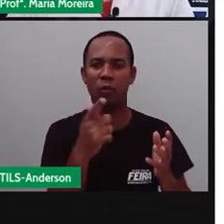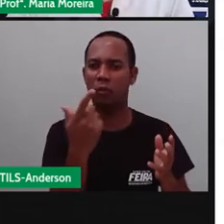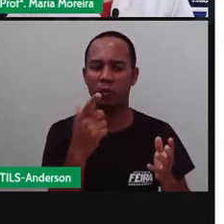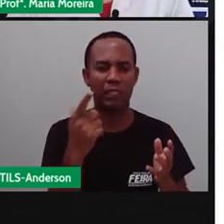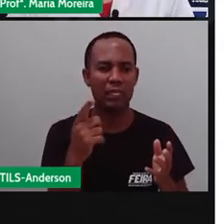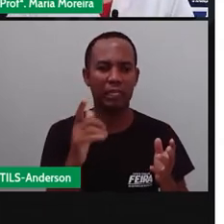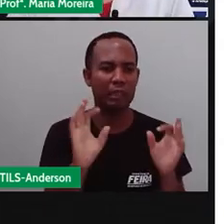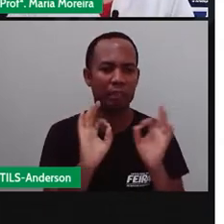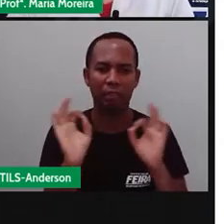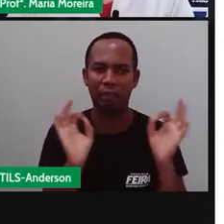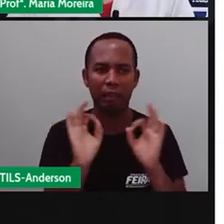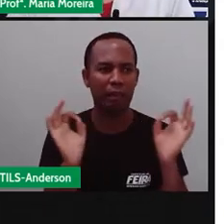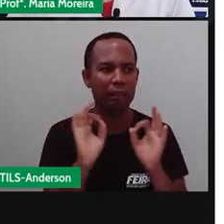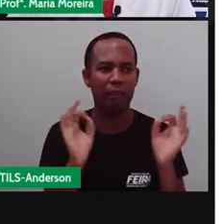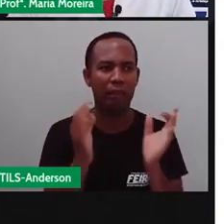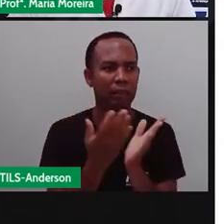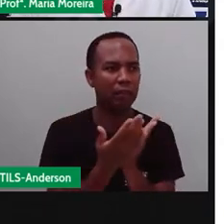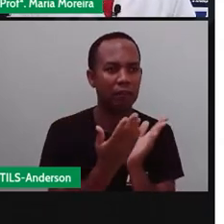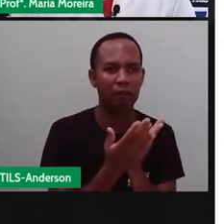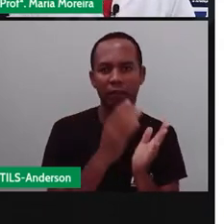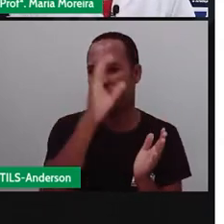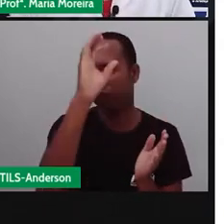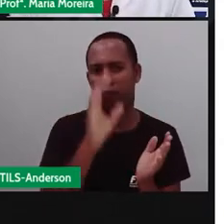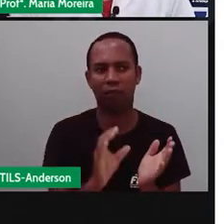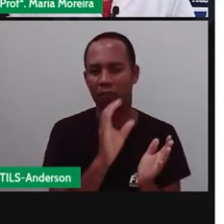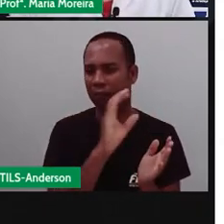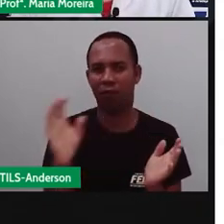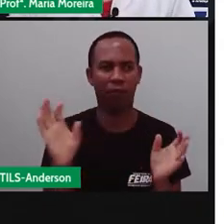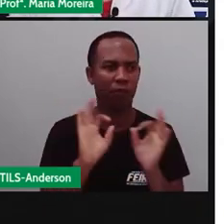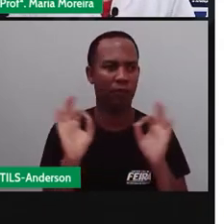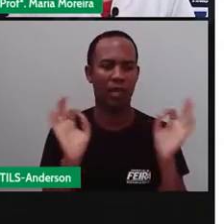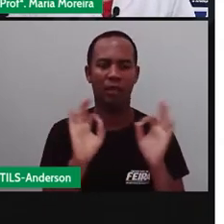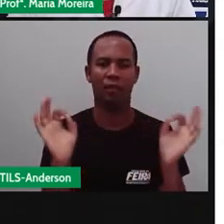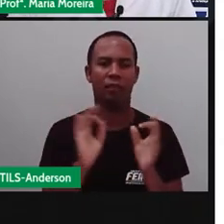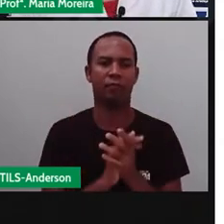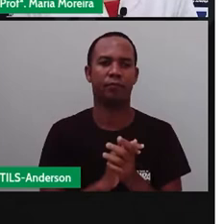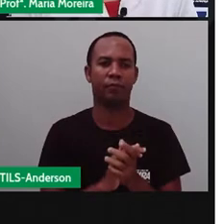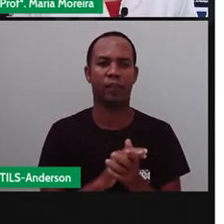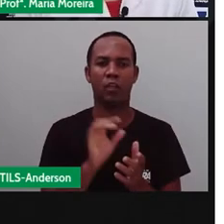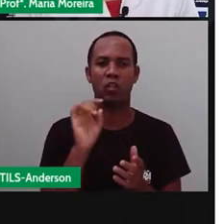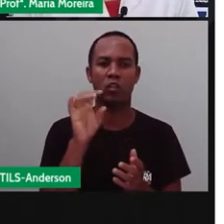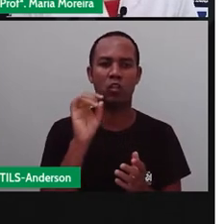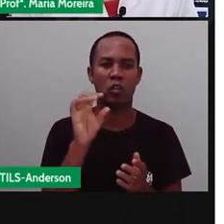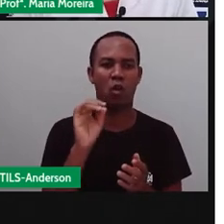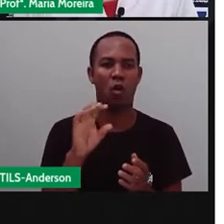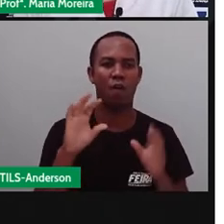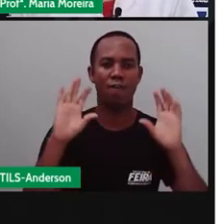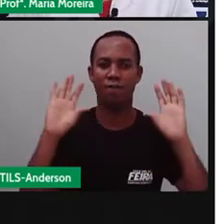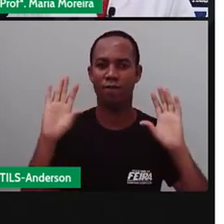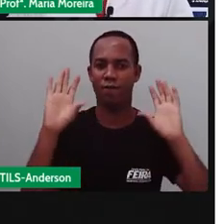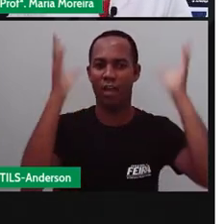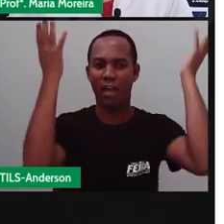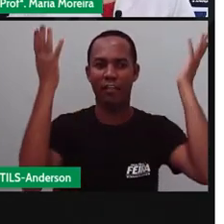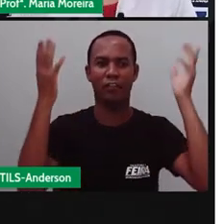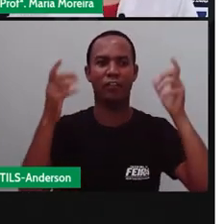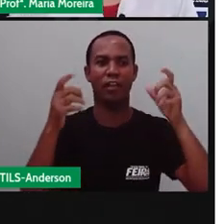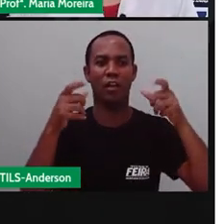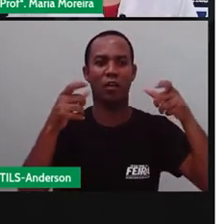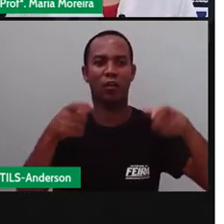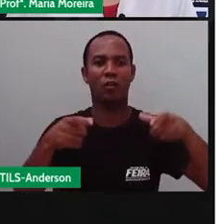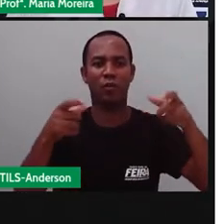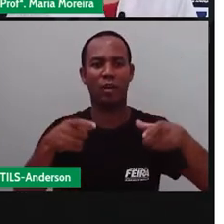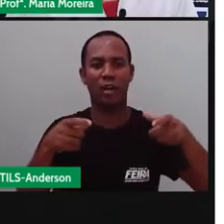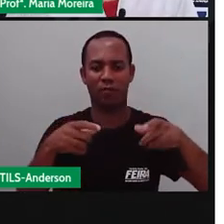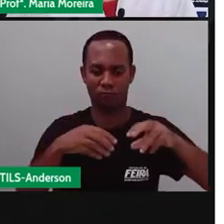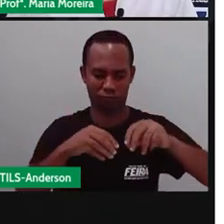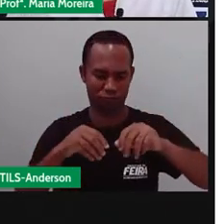religioso, certo? Bom, e essa festa pagã existia o quê? Em comemoração à grande fertilidade da